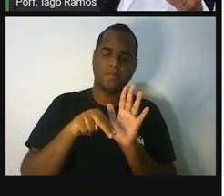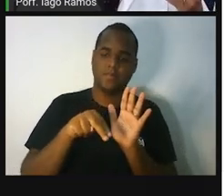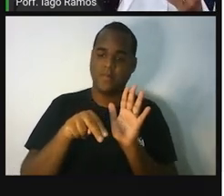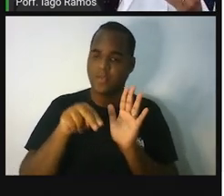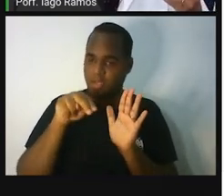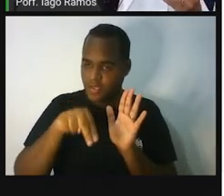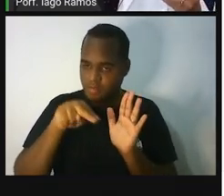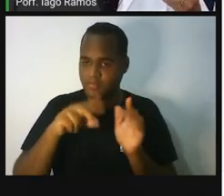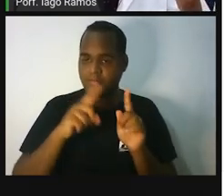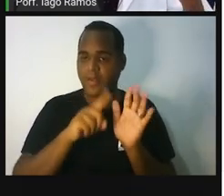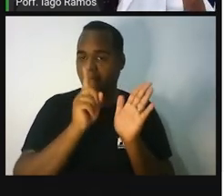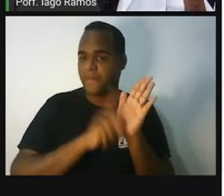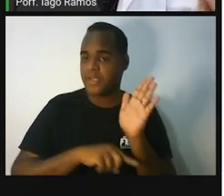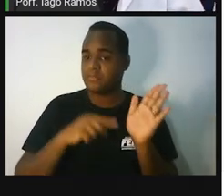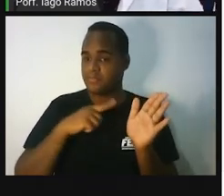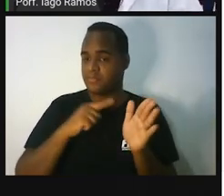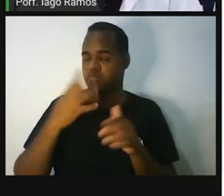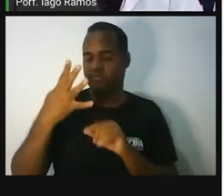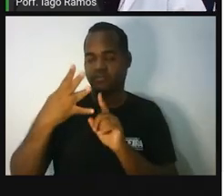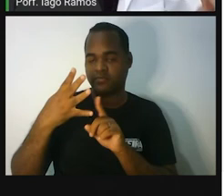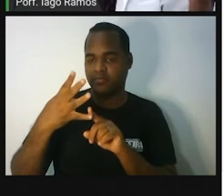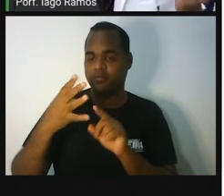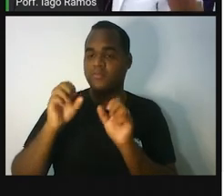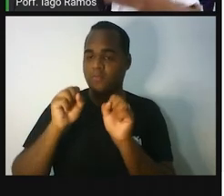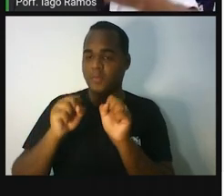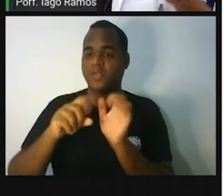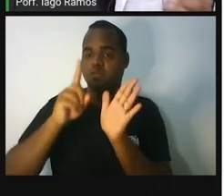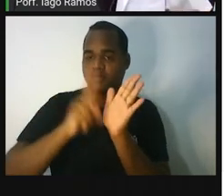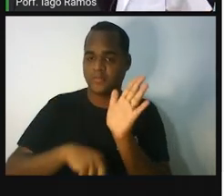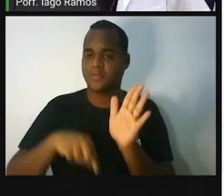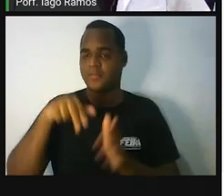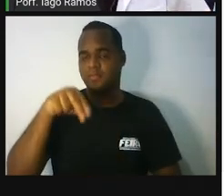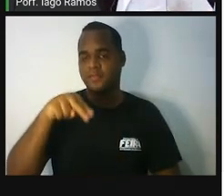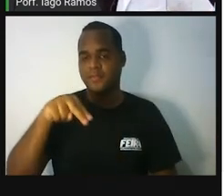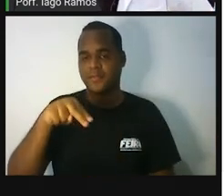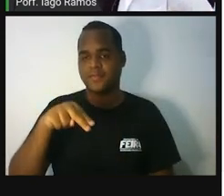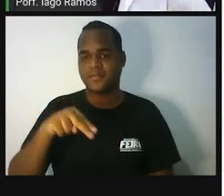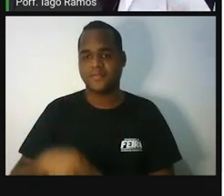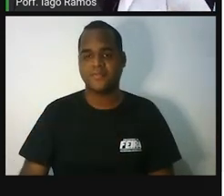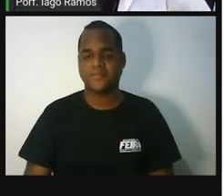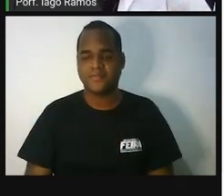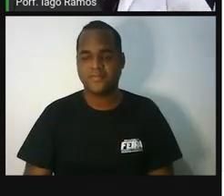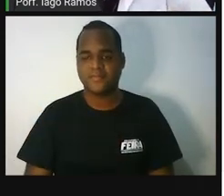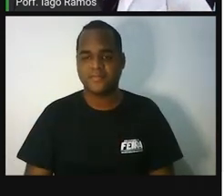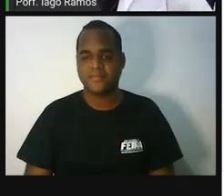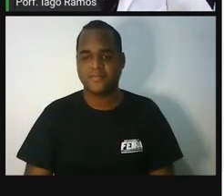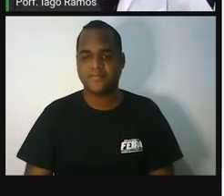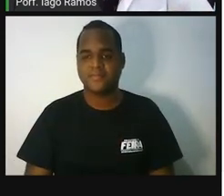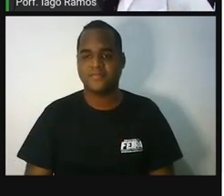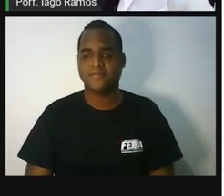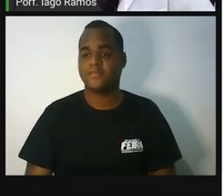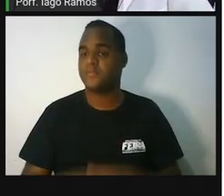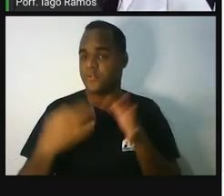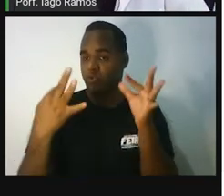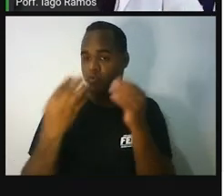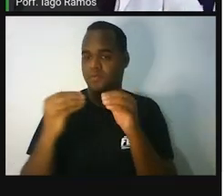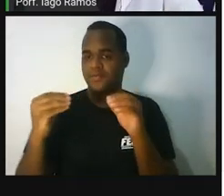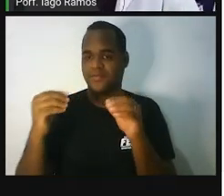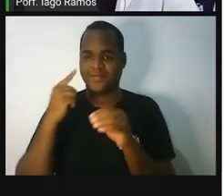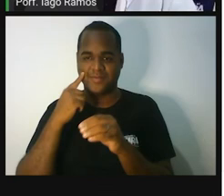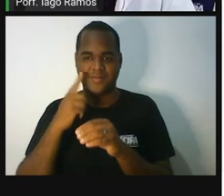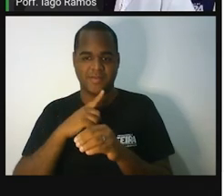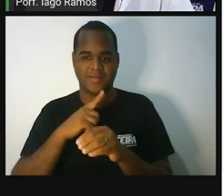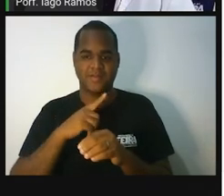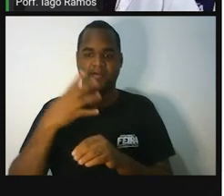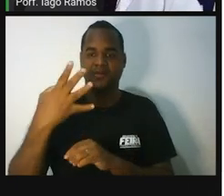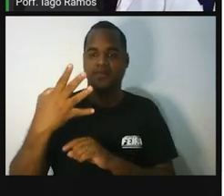Então, tudo que está no passo 4, menos o n. Olha só. Vamos pegar tudo que está ali no